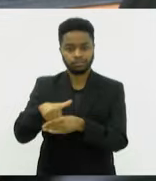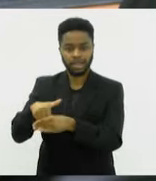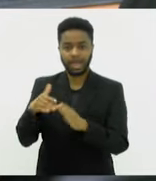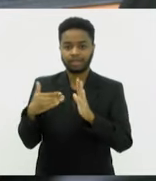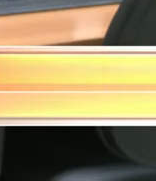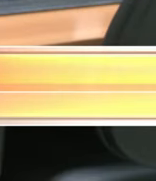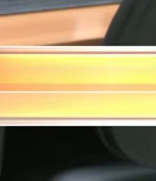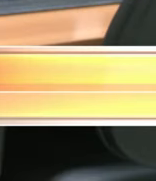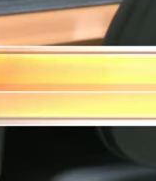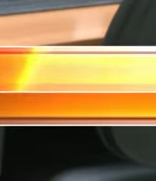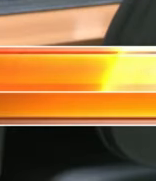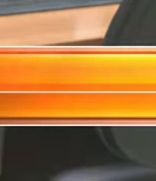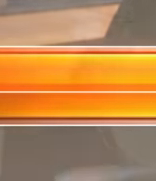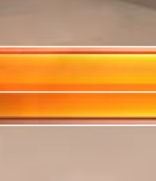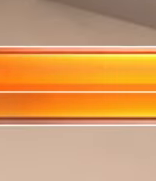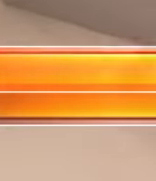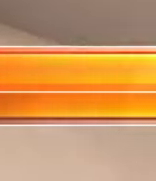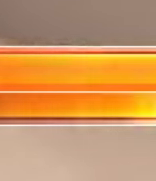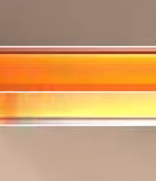amanhã.